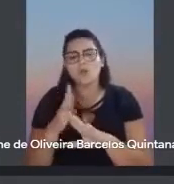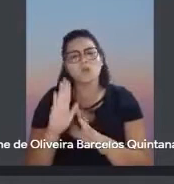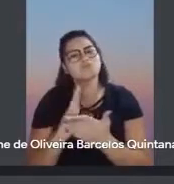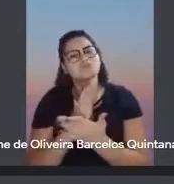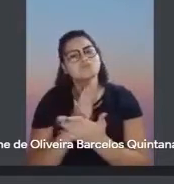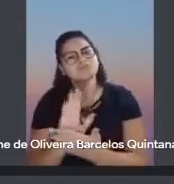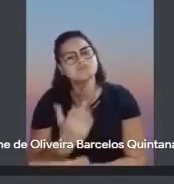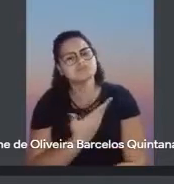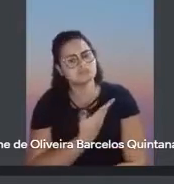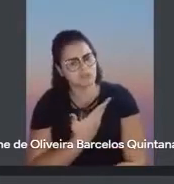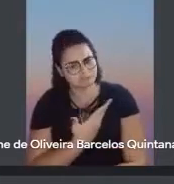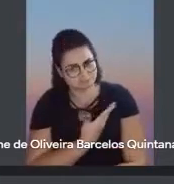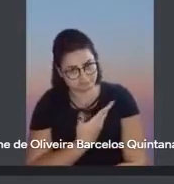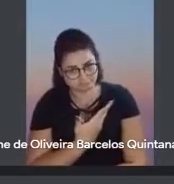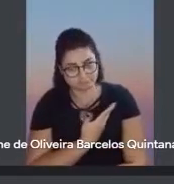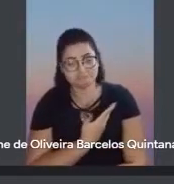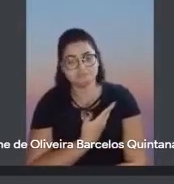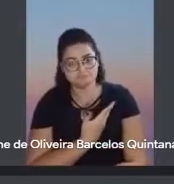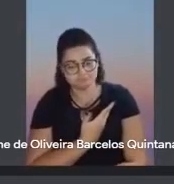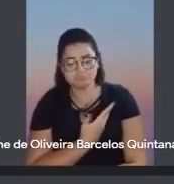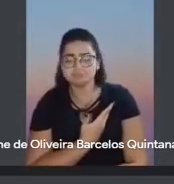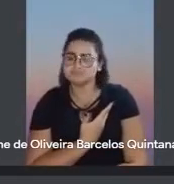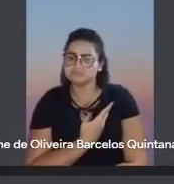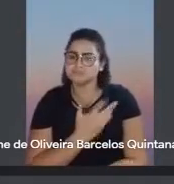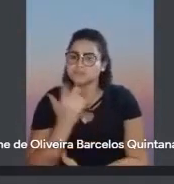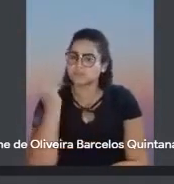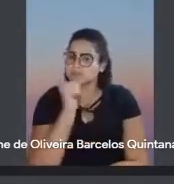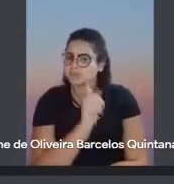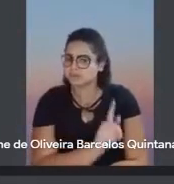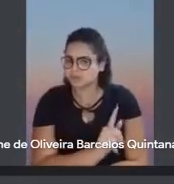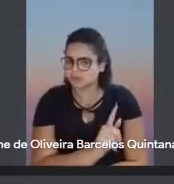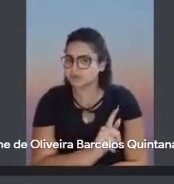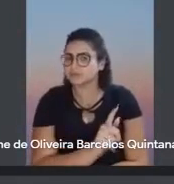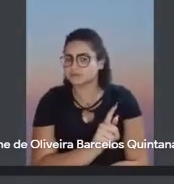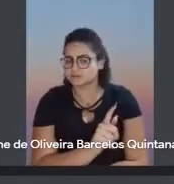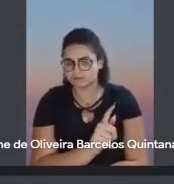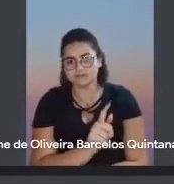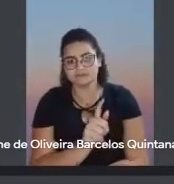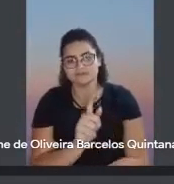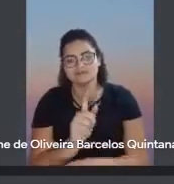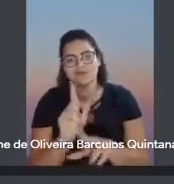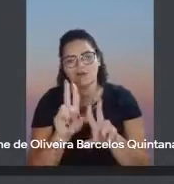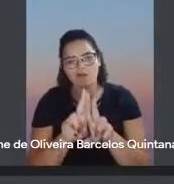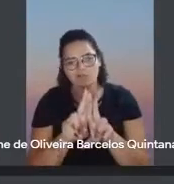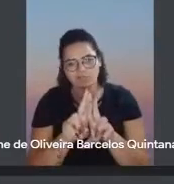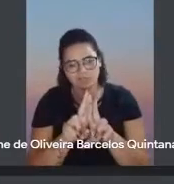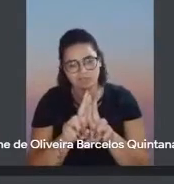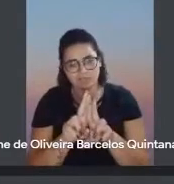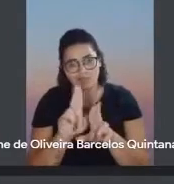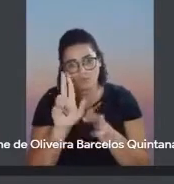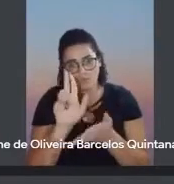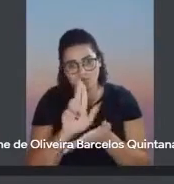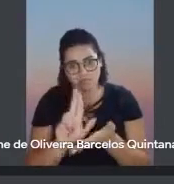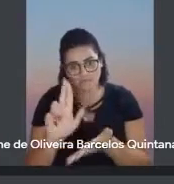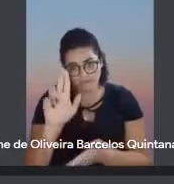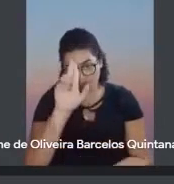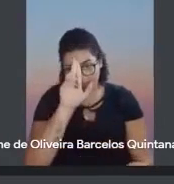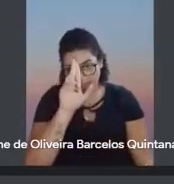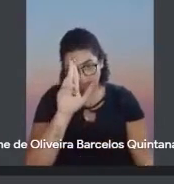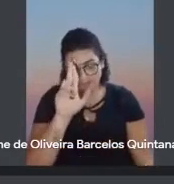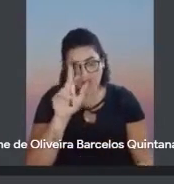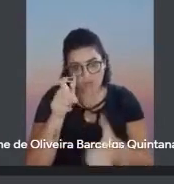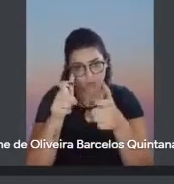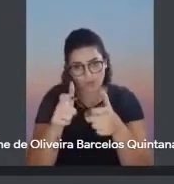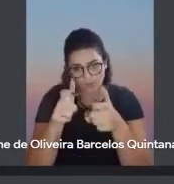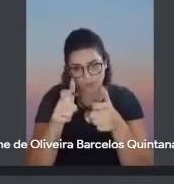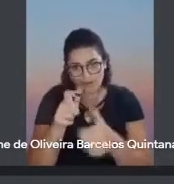assim, que a gente conseguiu reunir com o pessoal lá da Universidade Federal, lá de Rio Branco.